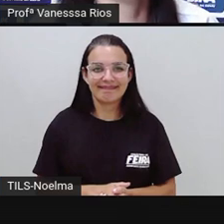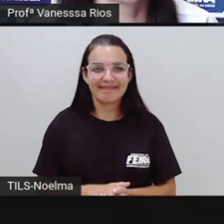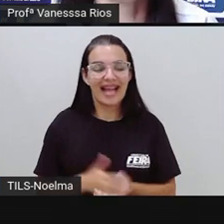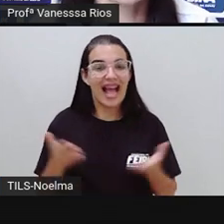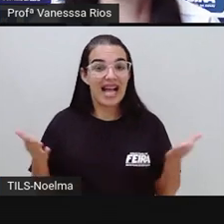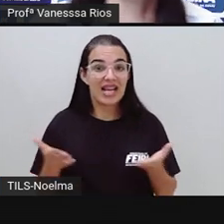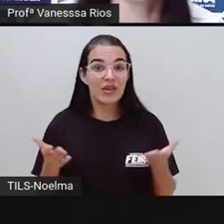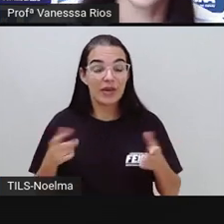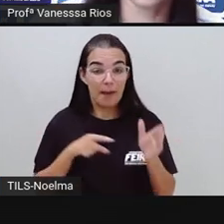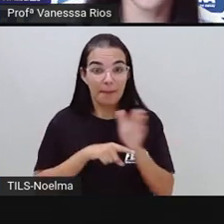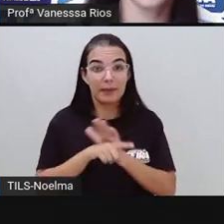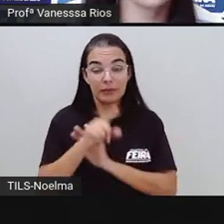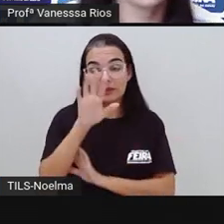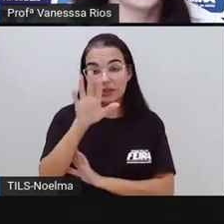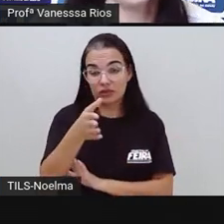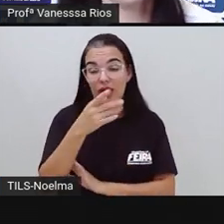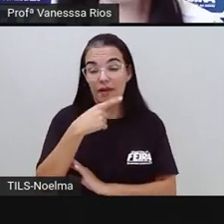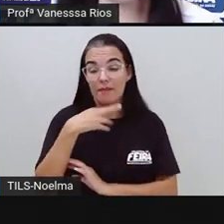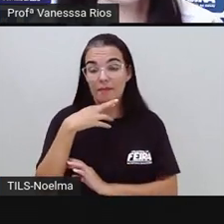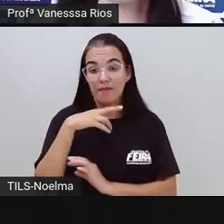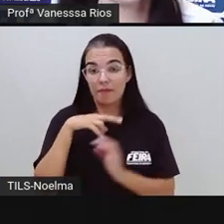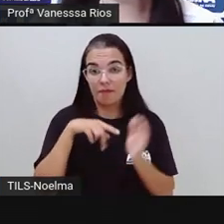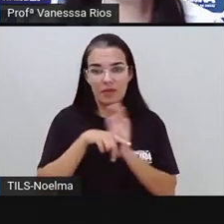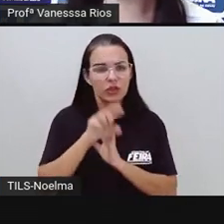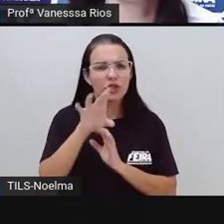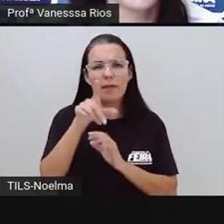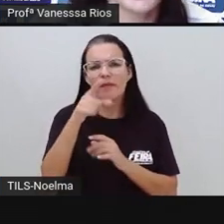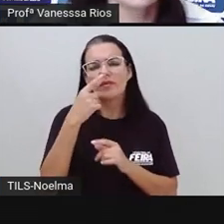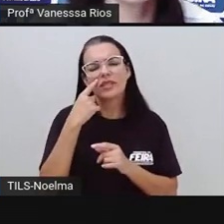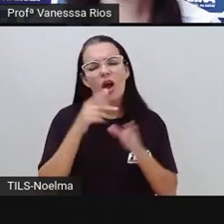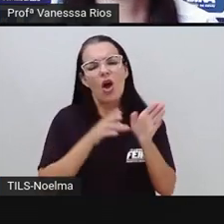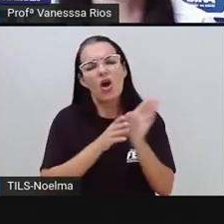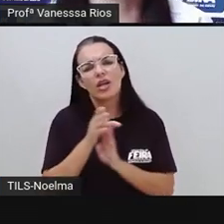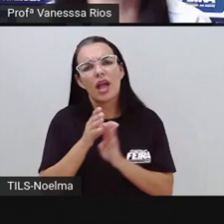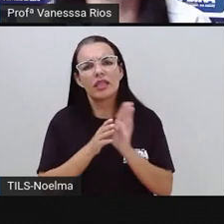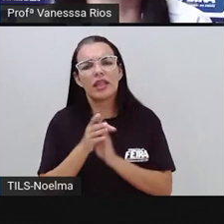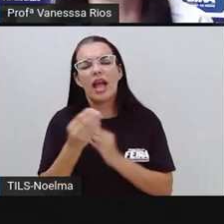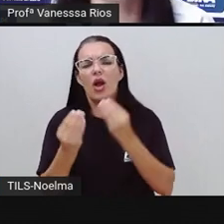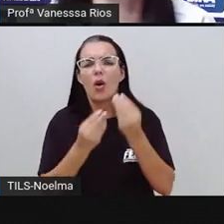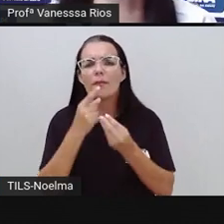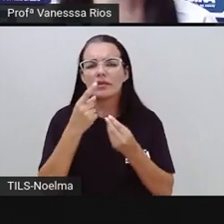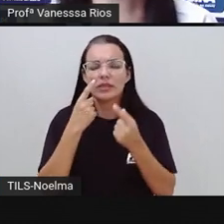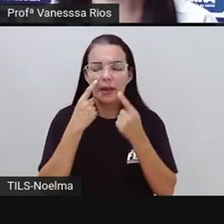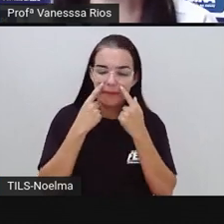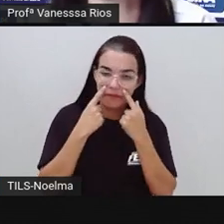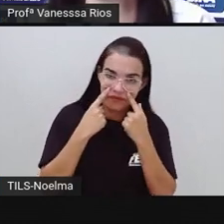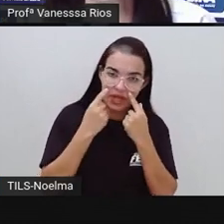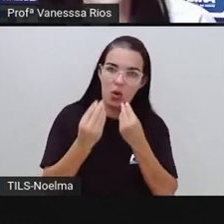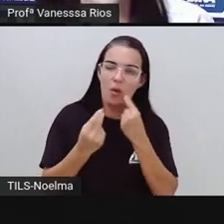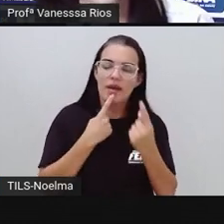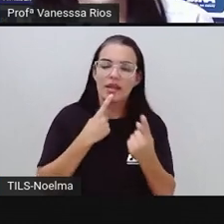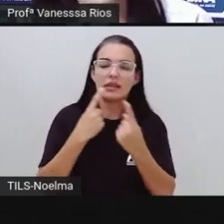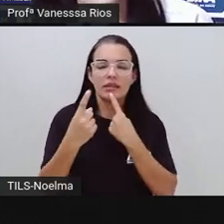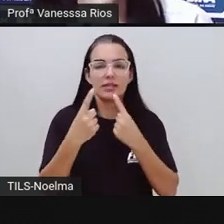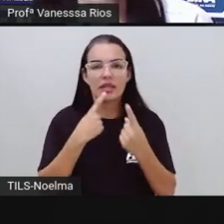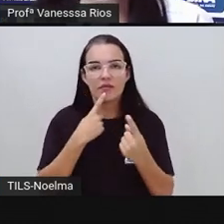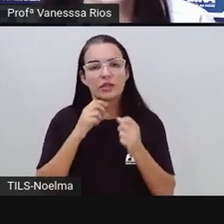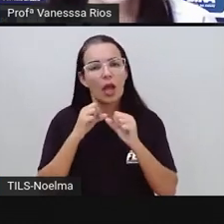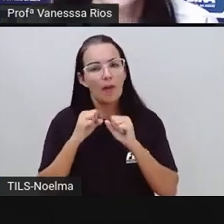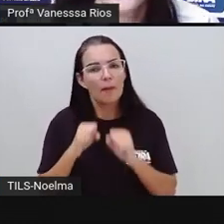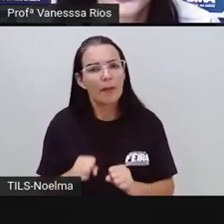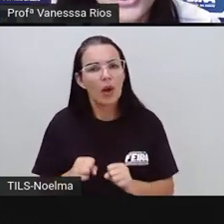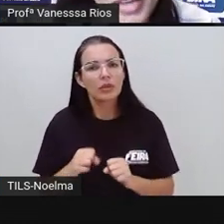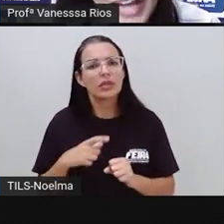Pronto. As perguntas que a Pró colocou aqui são só para orientar aí que vocês vocês observem como uma entrevista pode ser